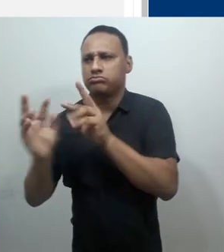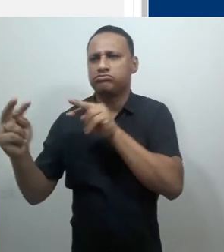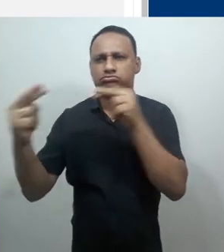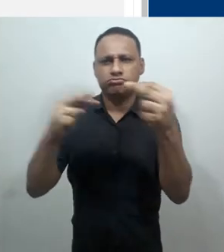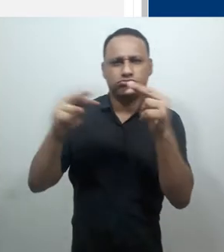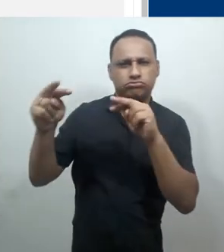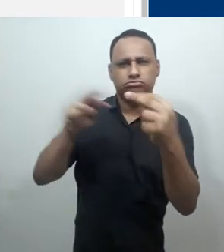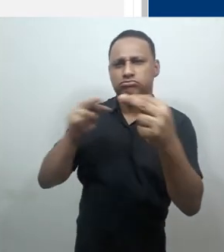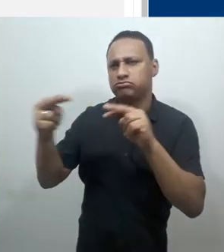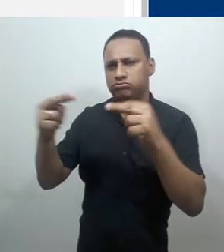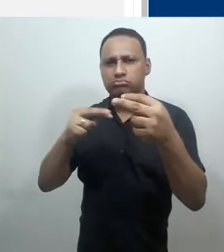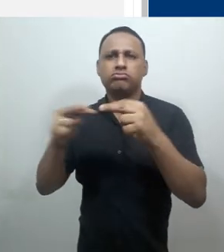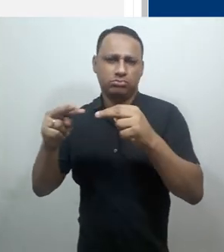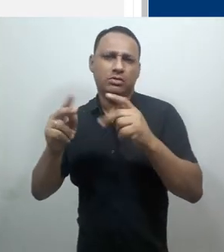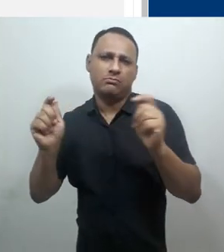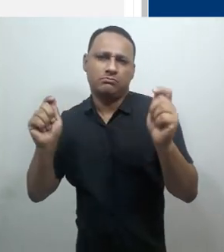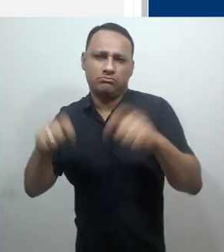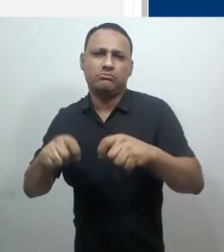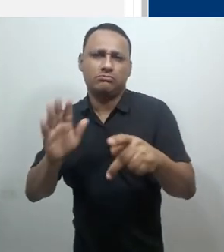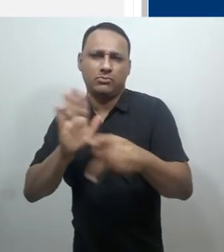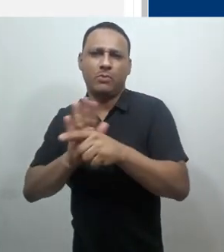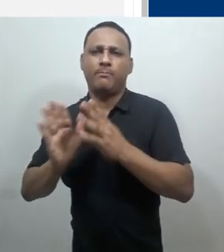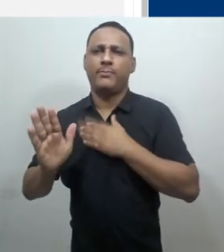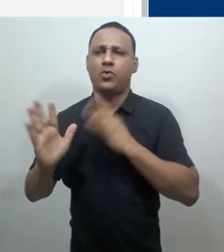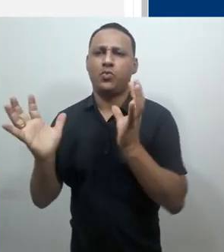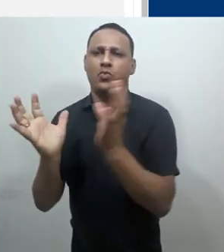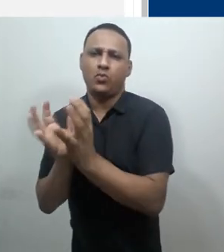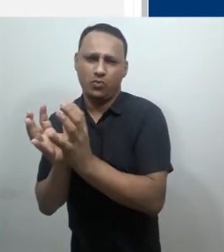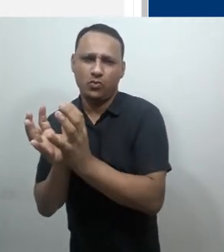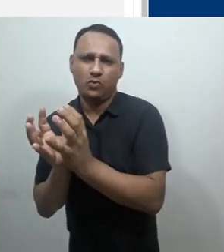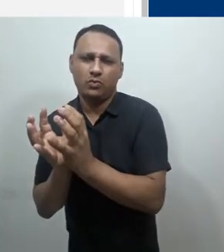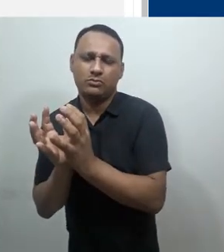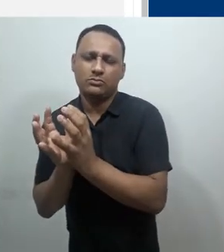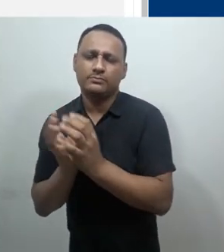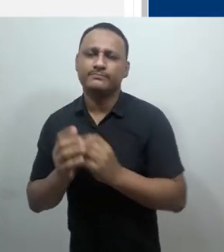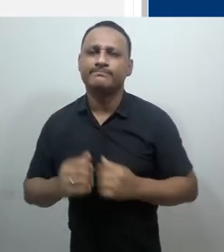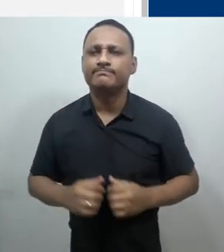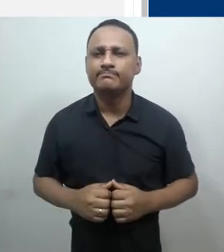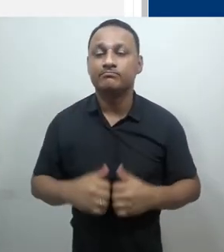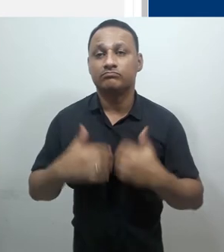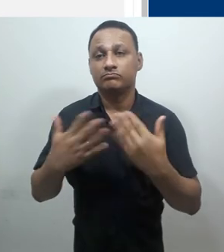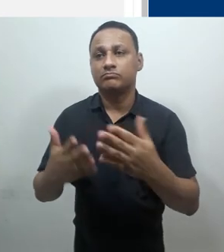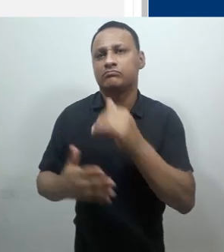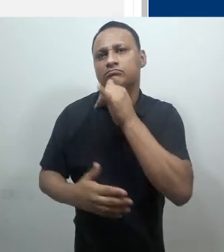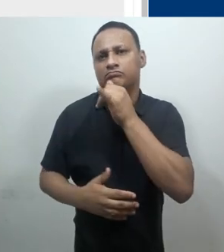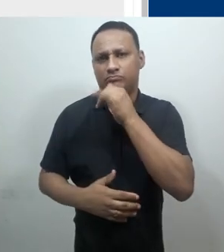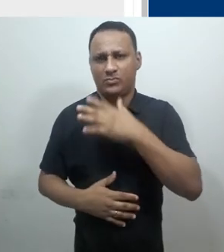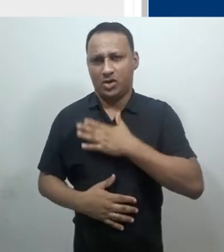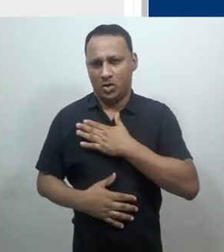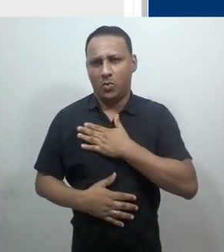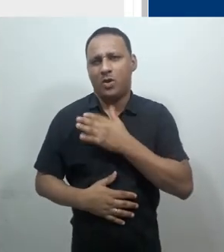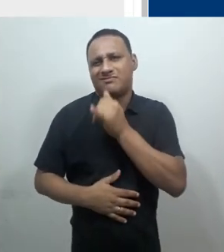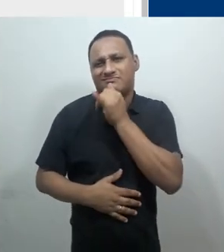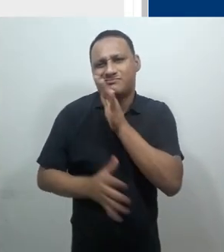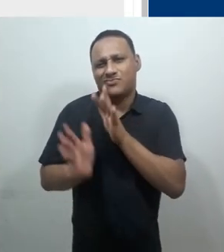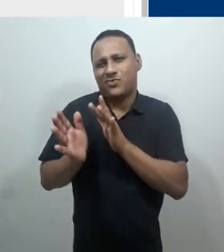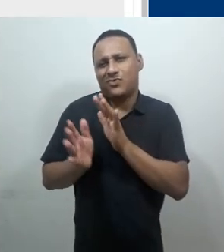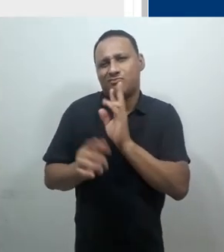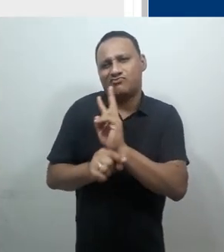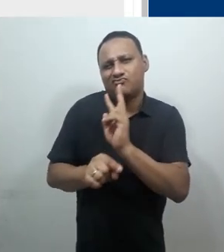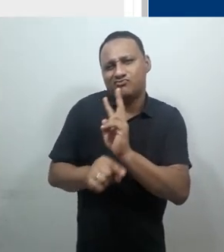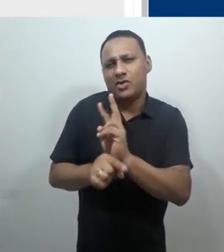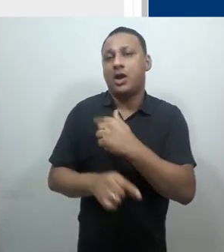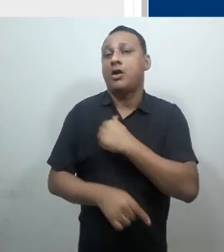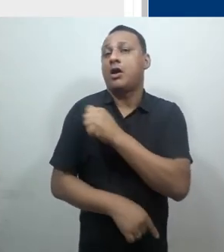caso, o estudante só pode ver os participantes do mesmo grupo. Eu sou o aluno 1, neste caso,